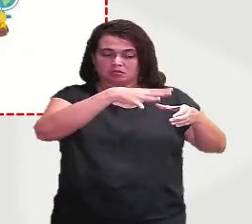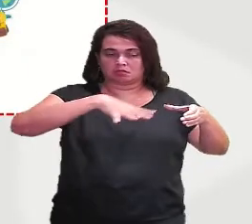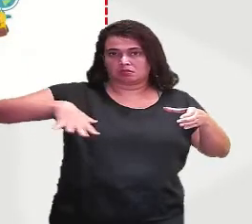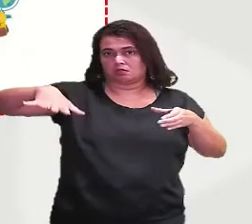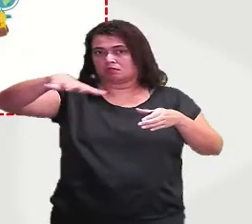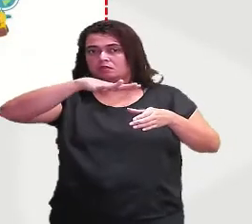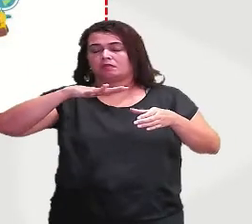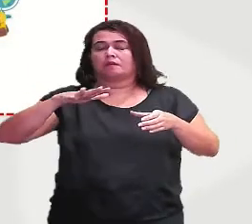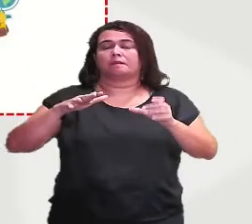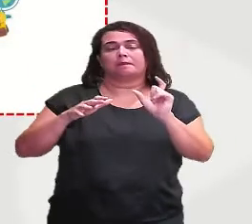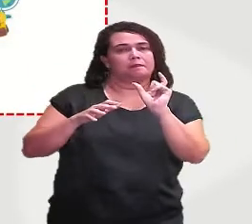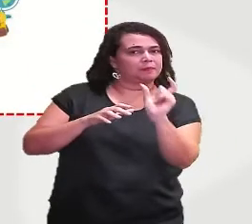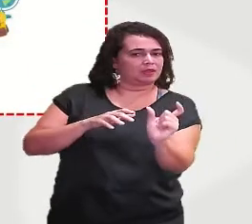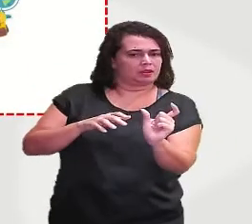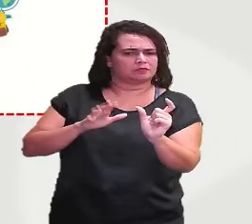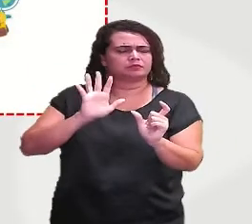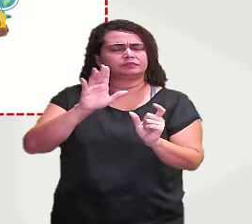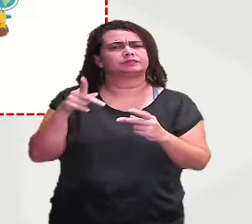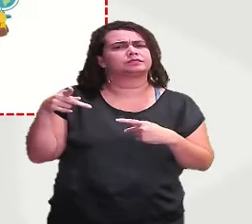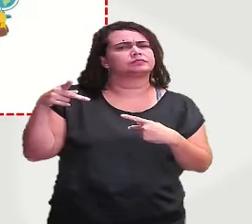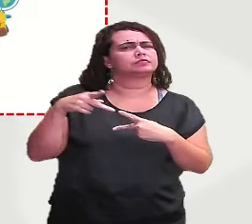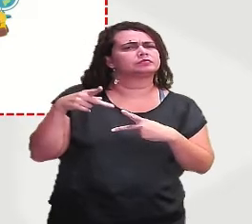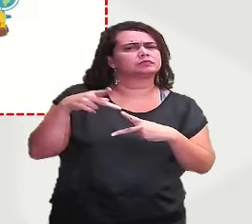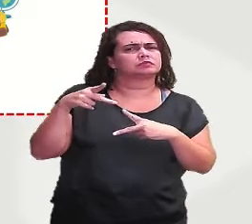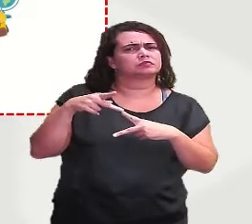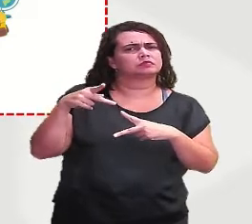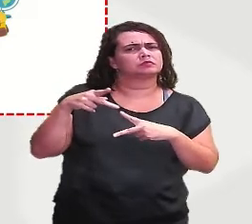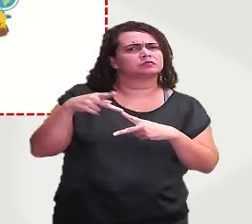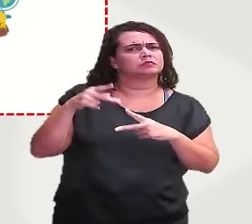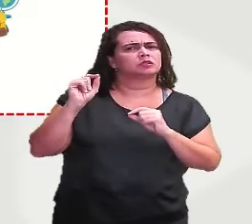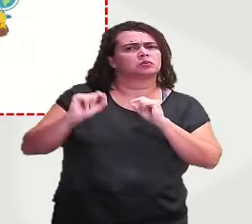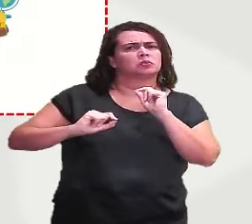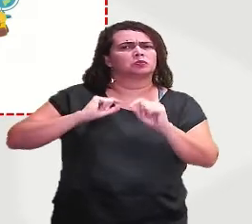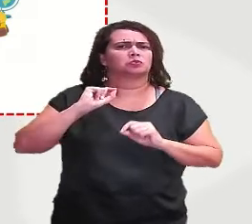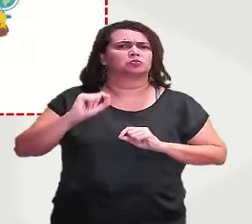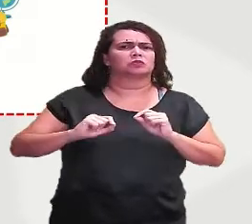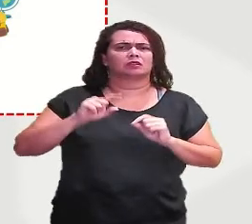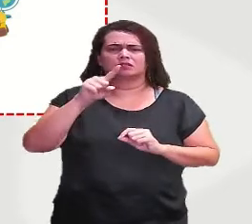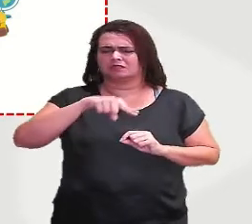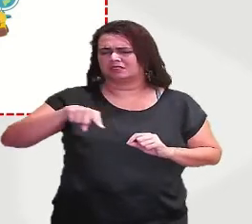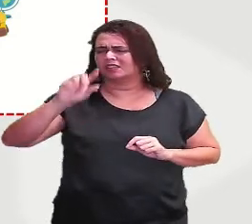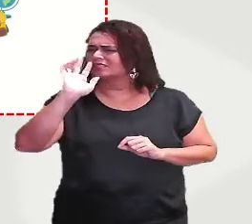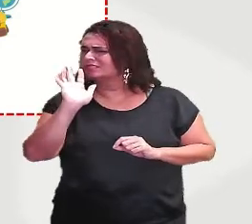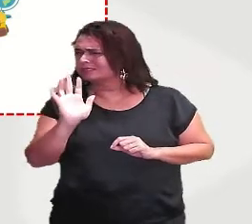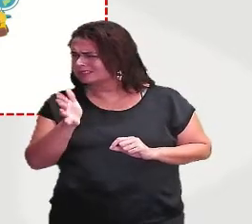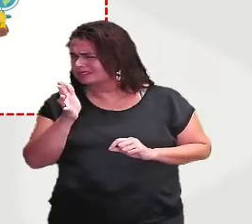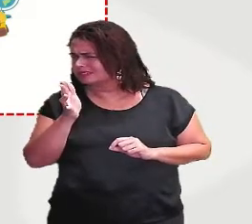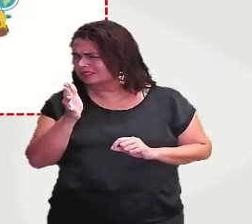Então, vamos lá. O que é uma preposição? Você lembra? Você já